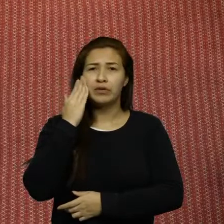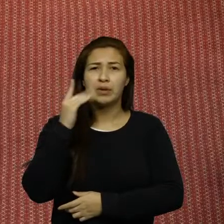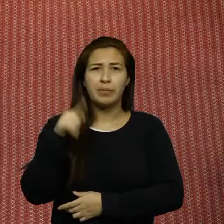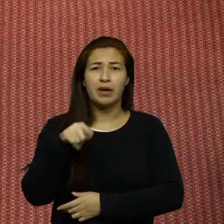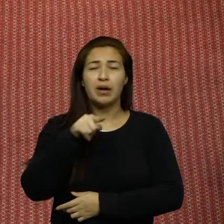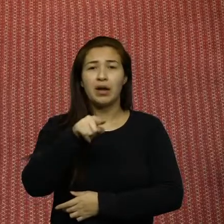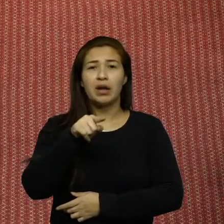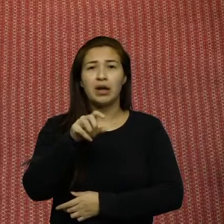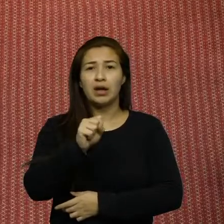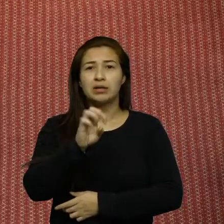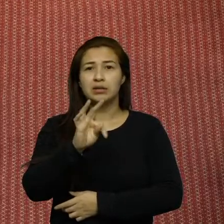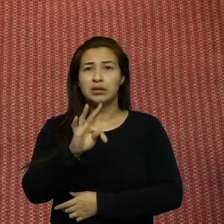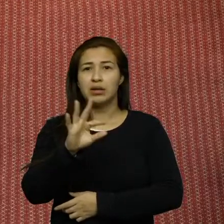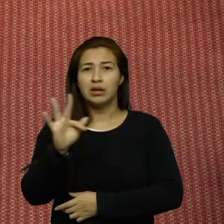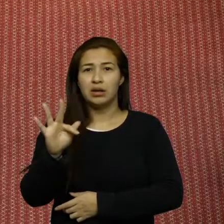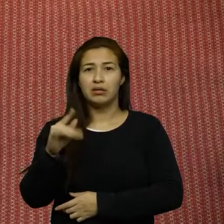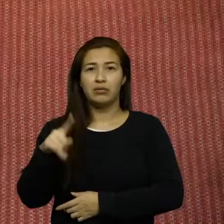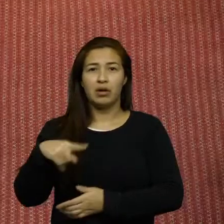puro ou ele vem coligado